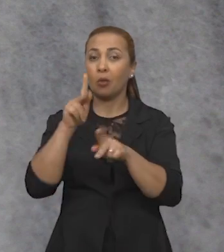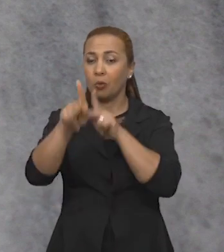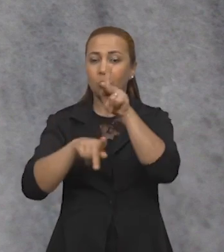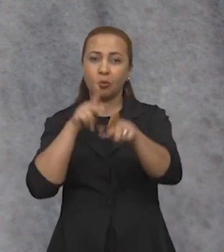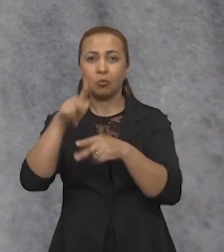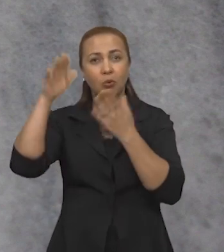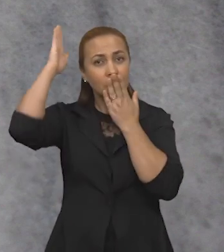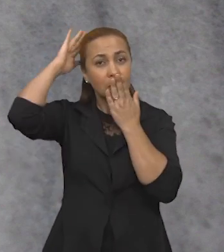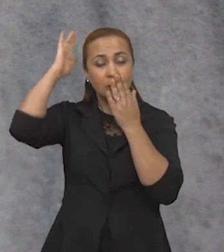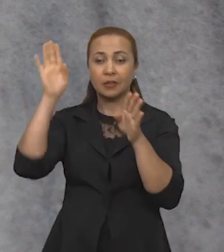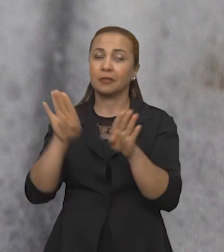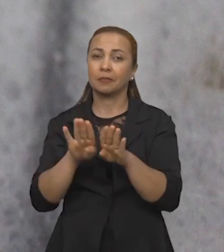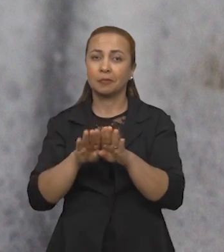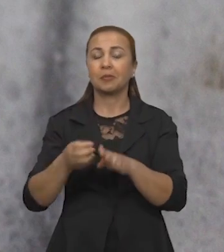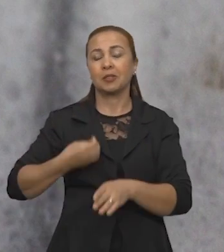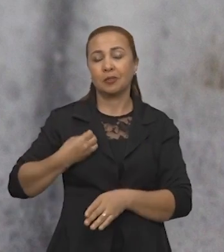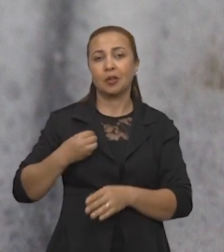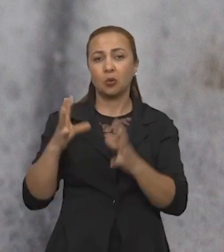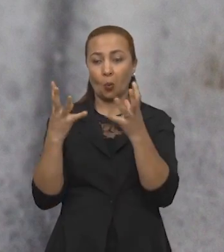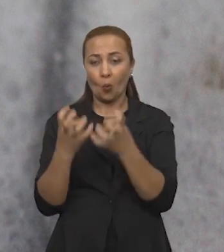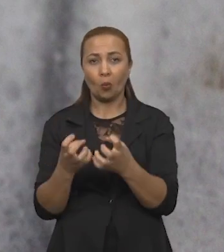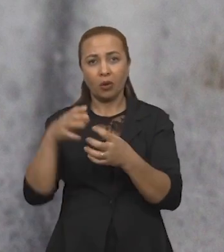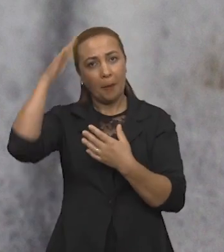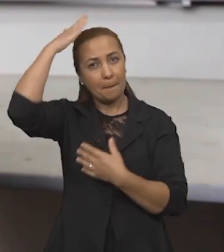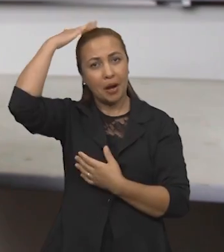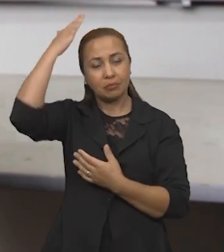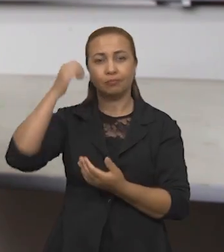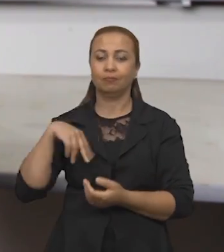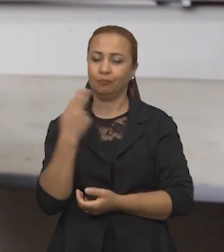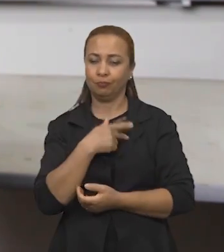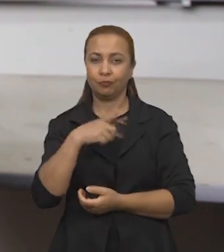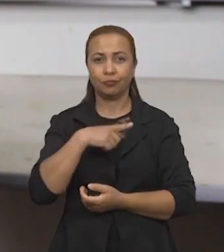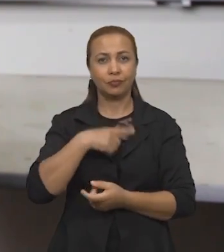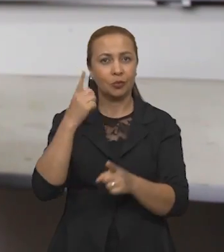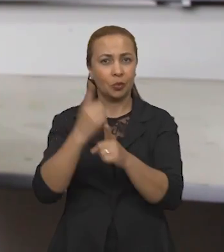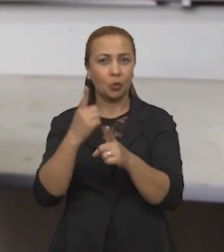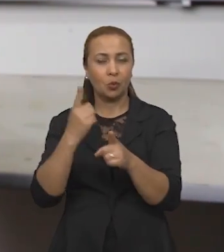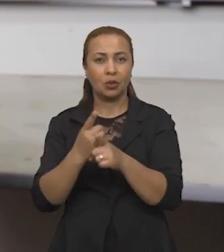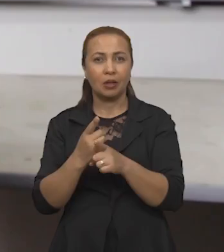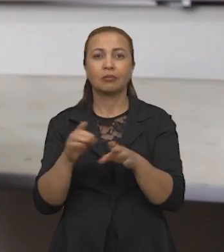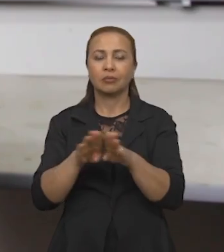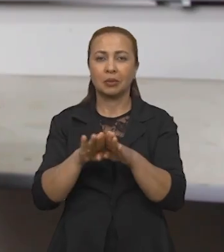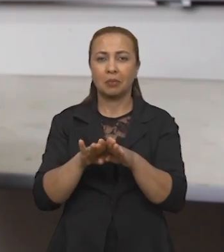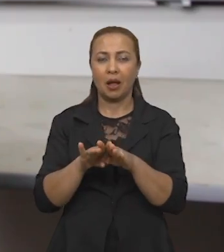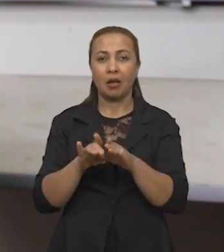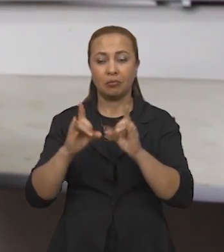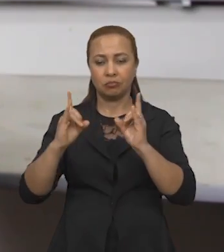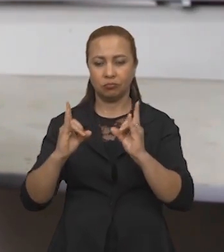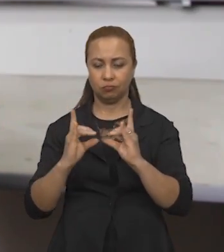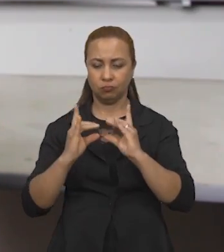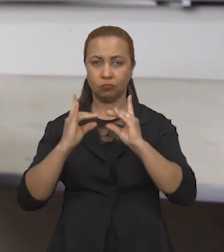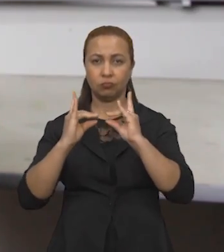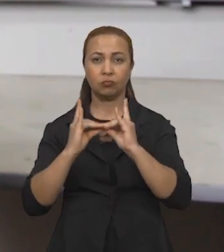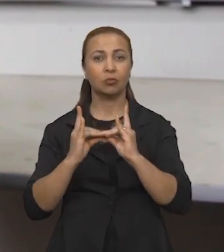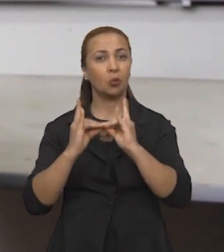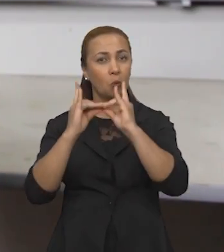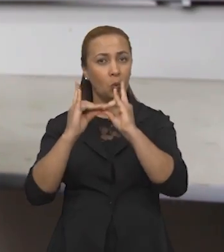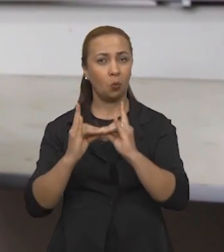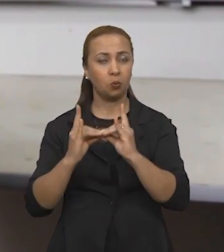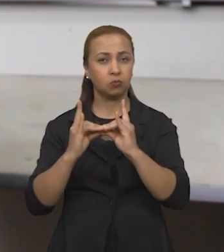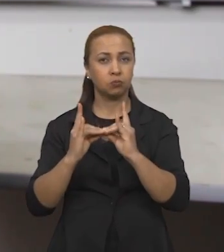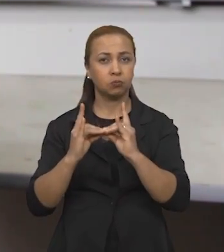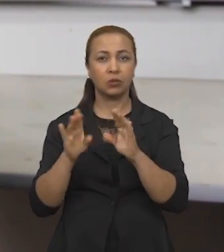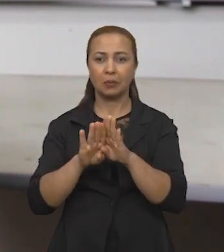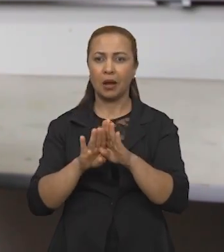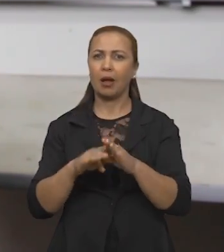indígenas que habitaram também o sertão paraibano. Temos encontrado urnas funerárias em